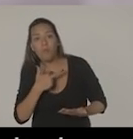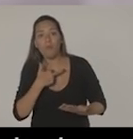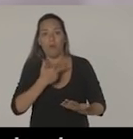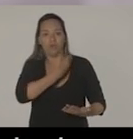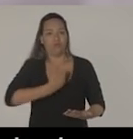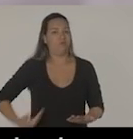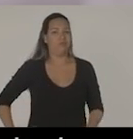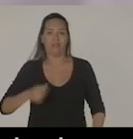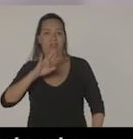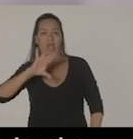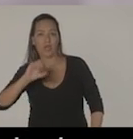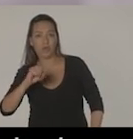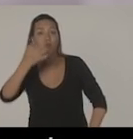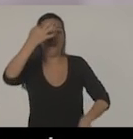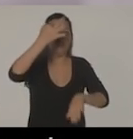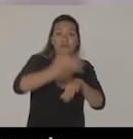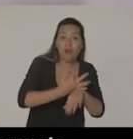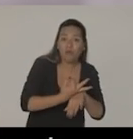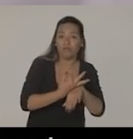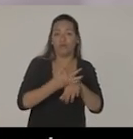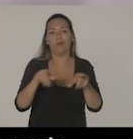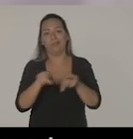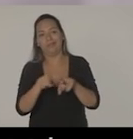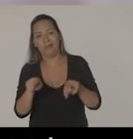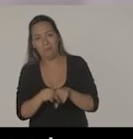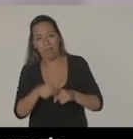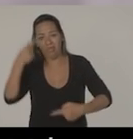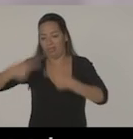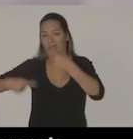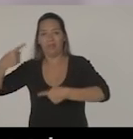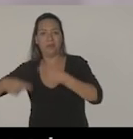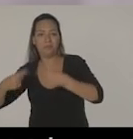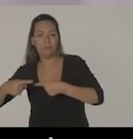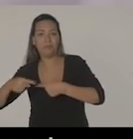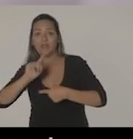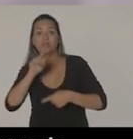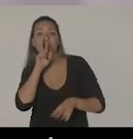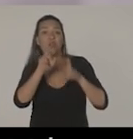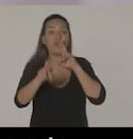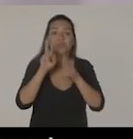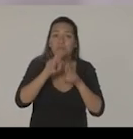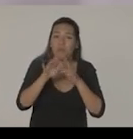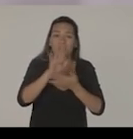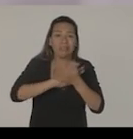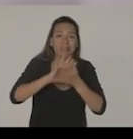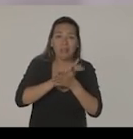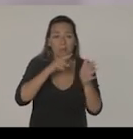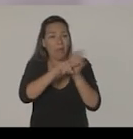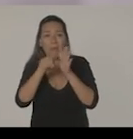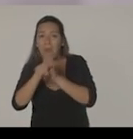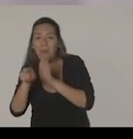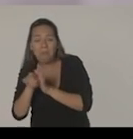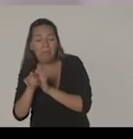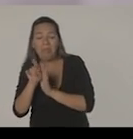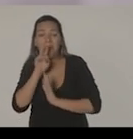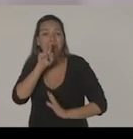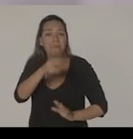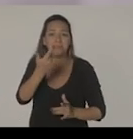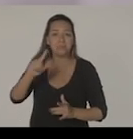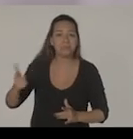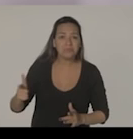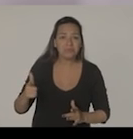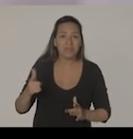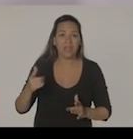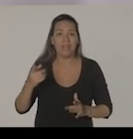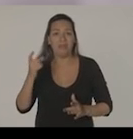não merece governar o Rio de Janeiro. Alguém que não vai aos debates num segundo turno, que tem medo da democracia, que não responde as perguntas, que muda